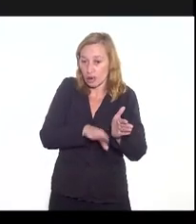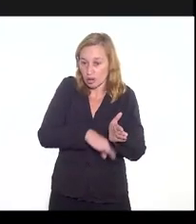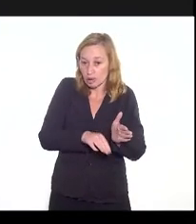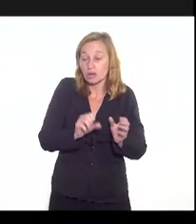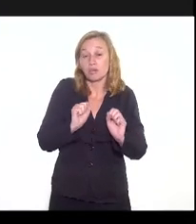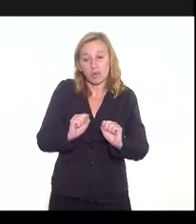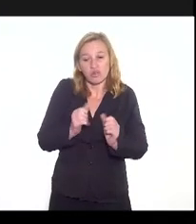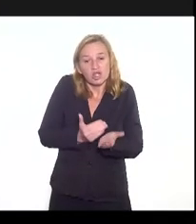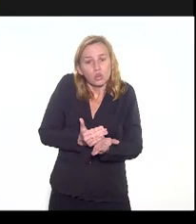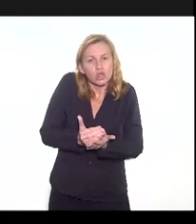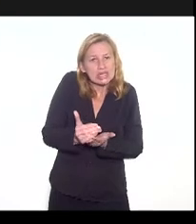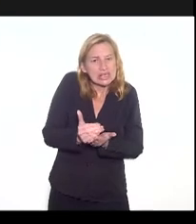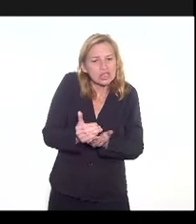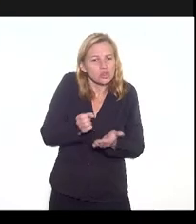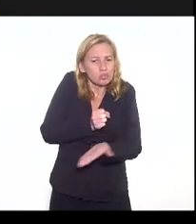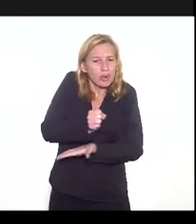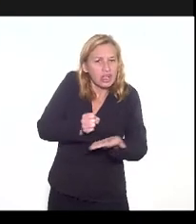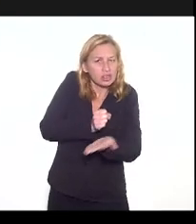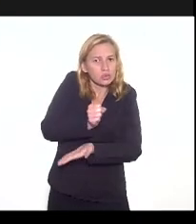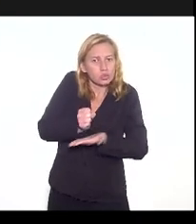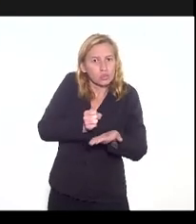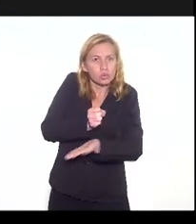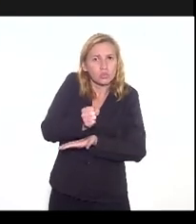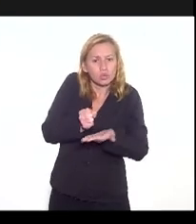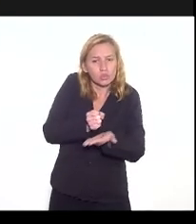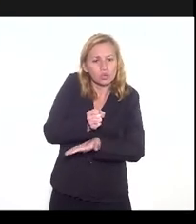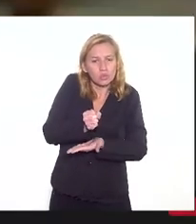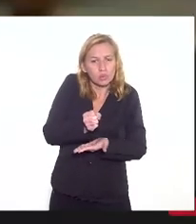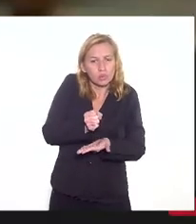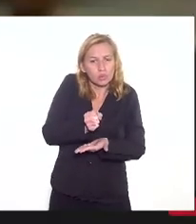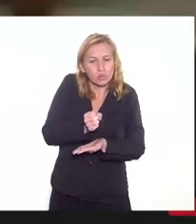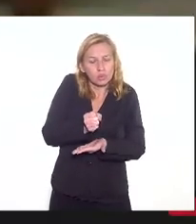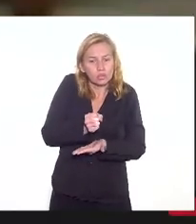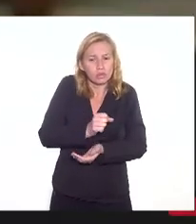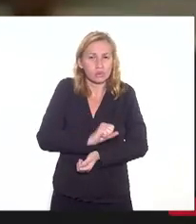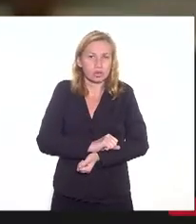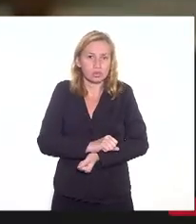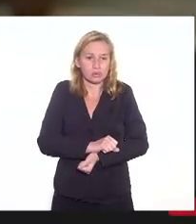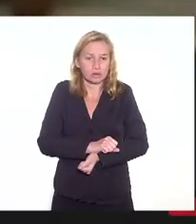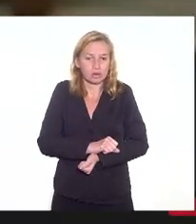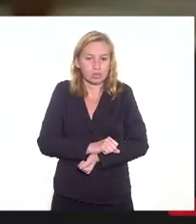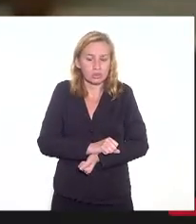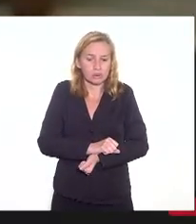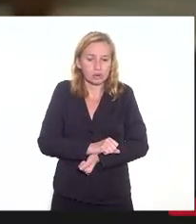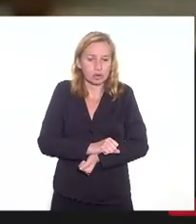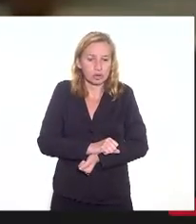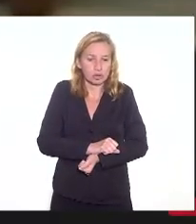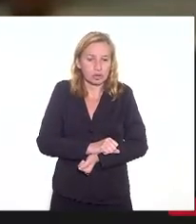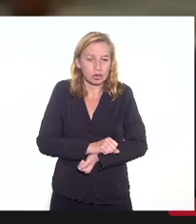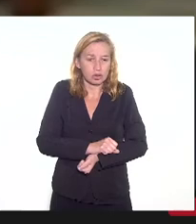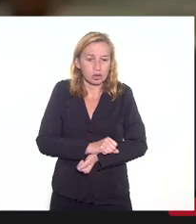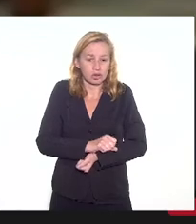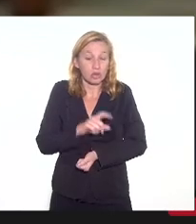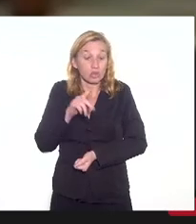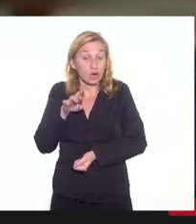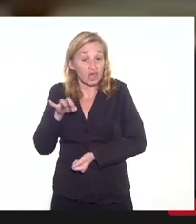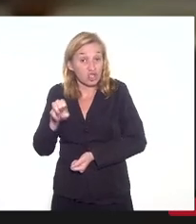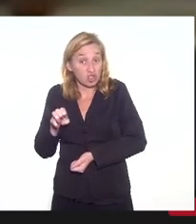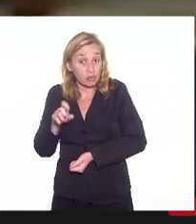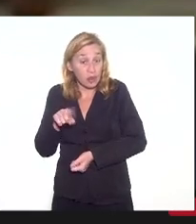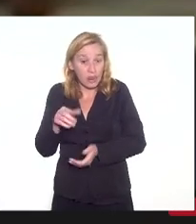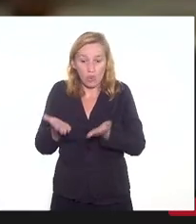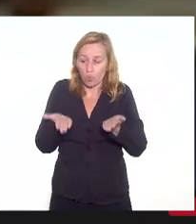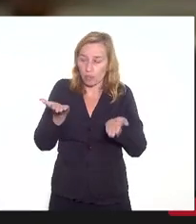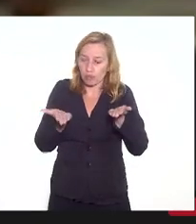princípio o princípio básico é que o princípio básico do regime é o